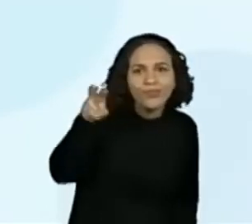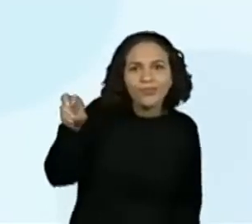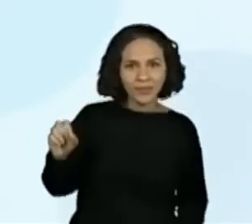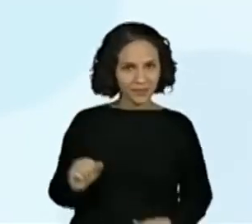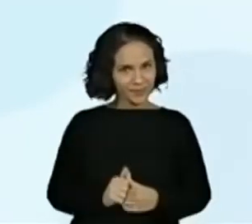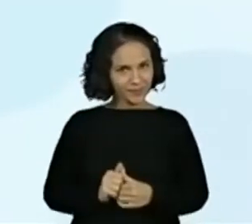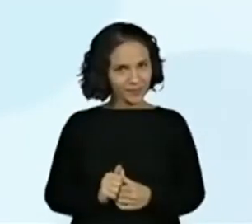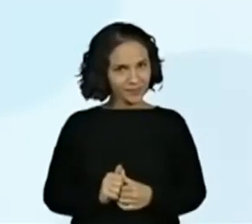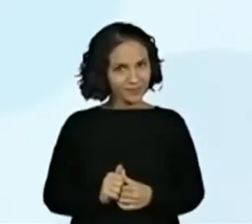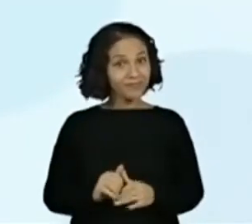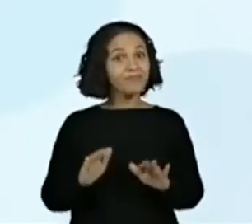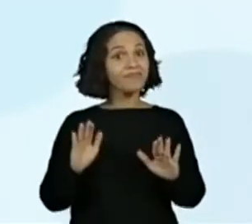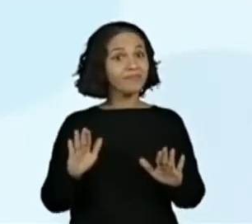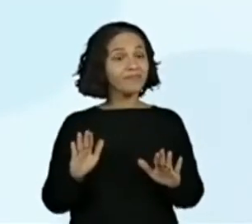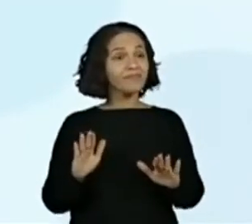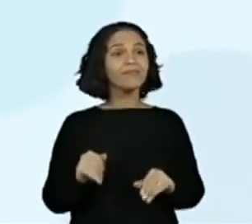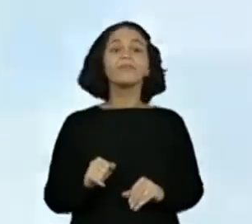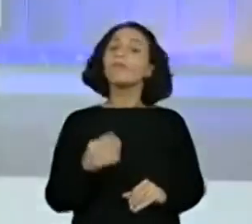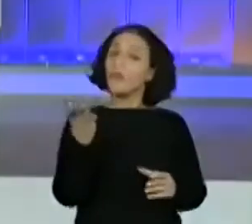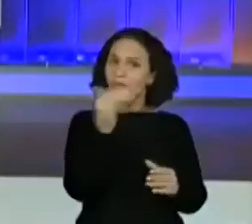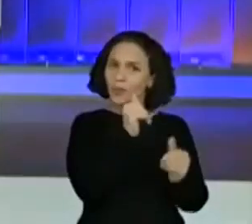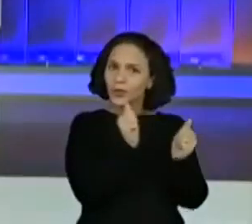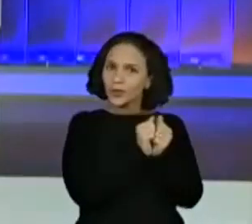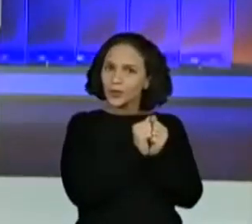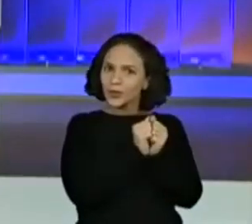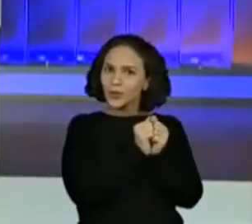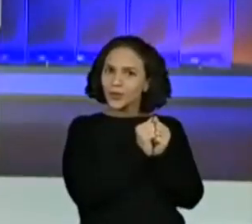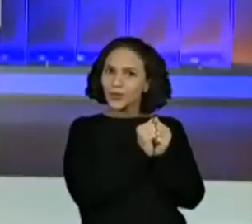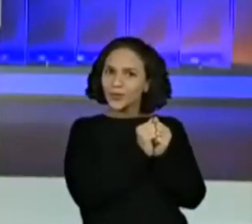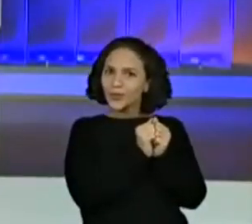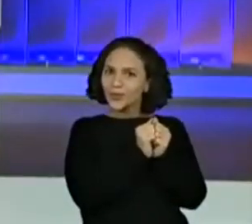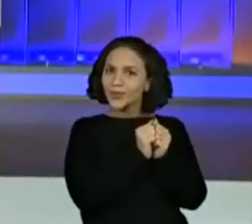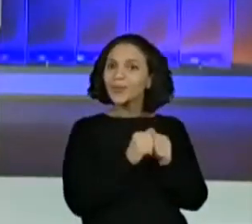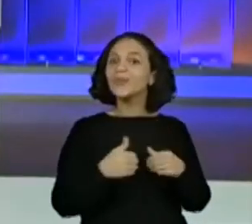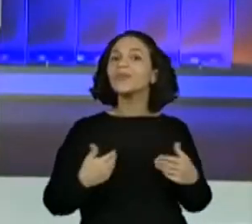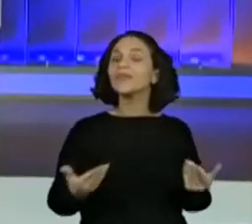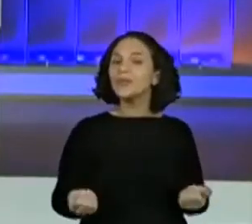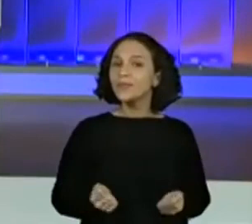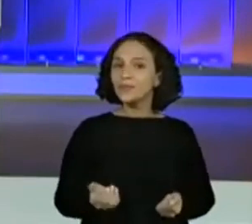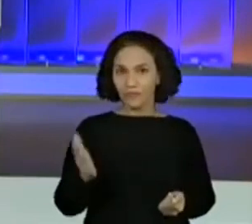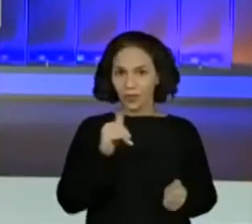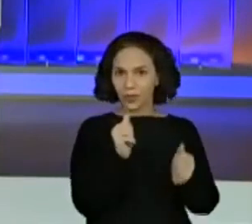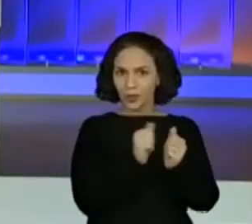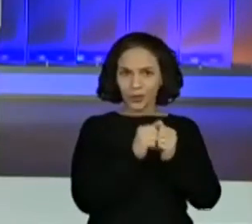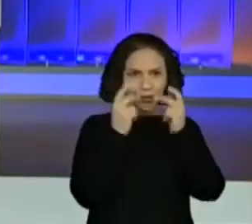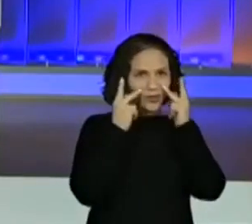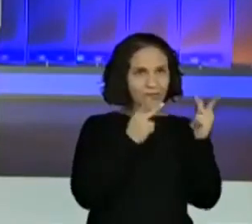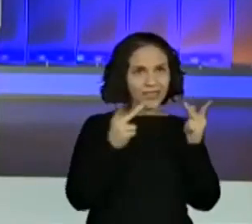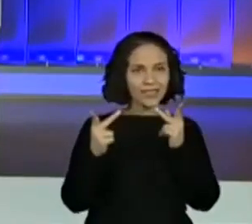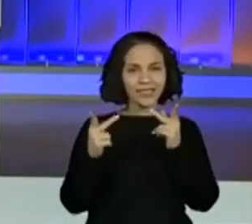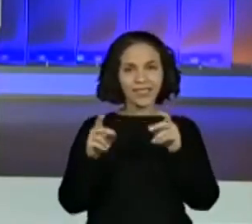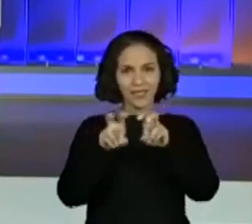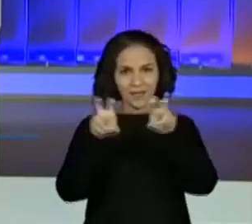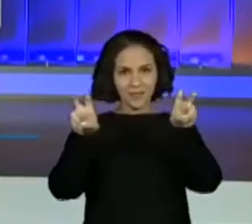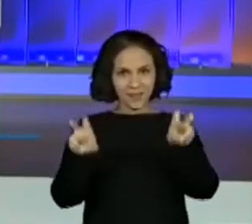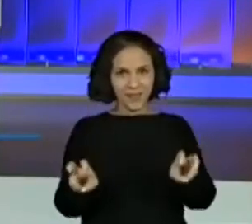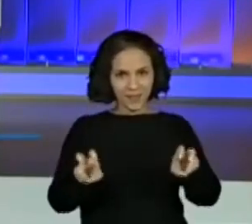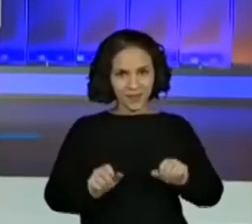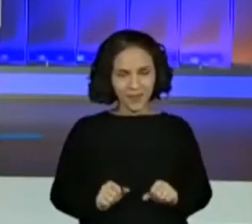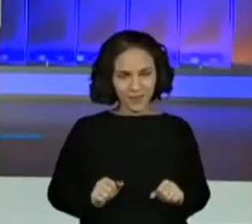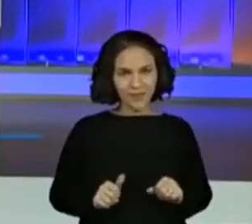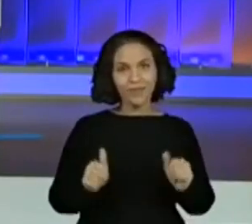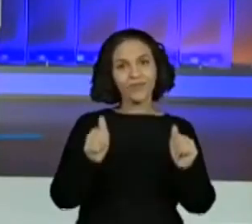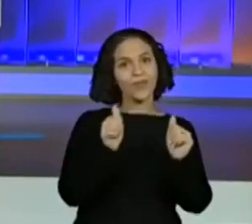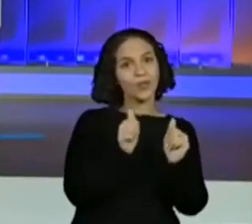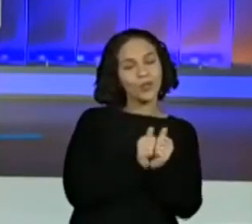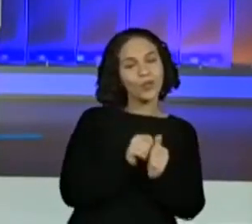que tal a gente participar dessa visita juntos? E aí, vamos juntos visitar esse museu? Junto com o Mateus e